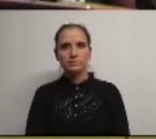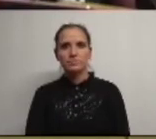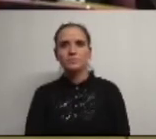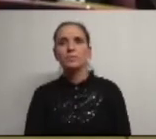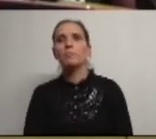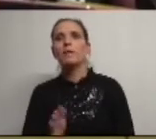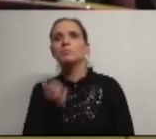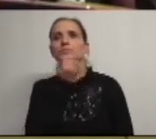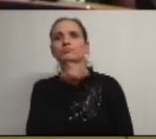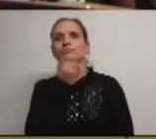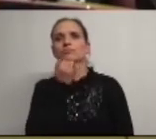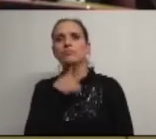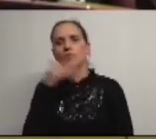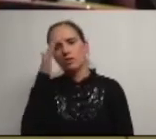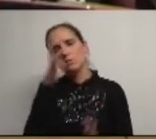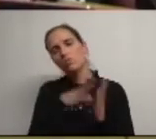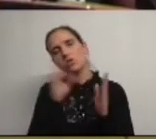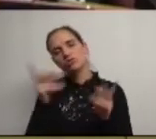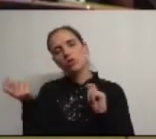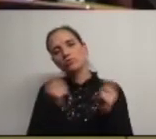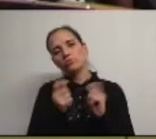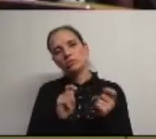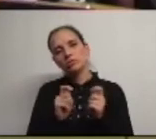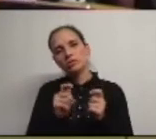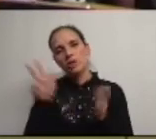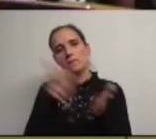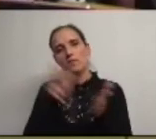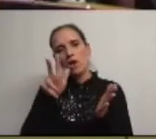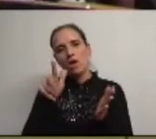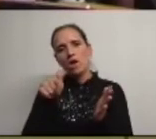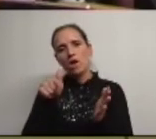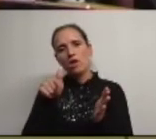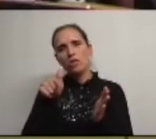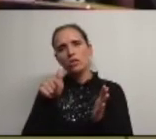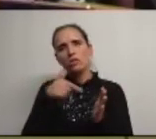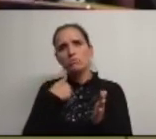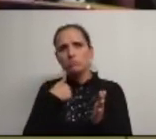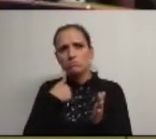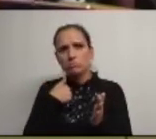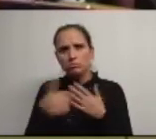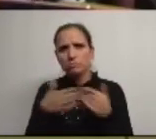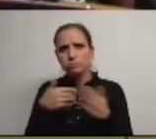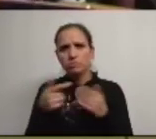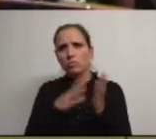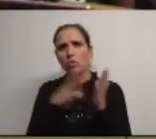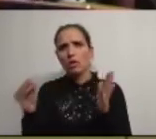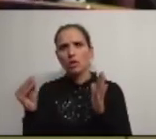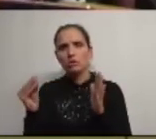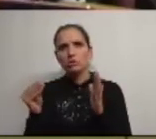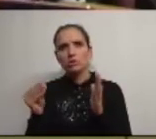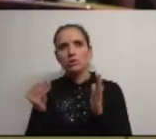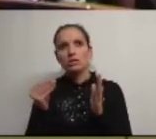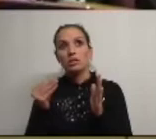porque eu achava que este modelo tinha sido discutido e aprovado pelo Eu garanto não tenho nada a ver com o modelo Ok?